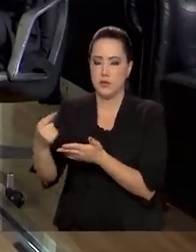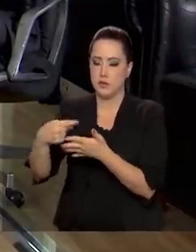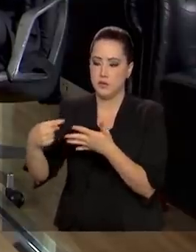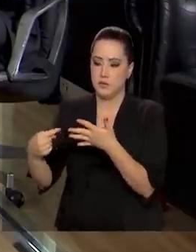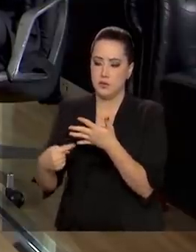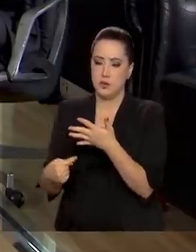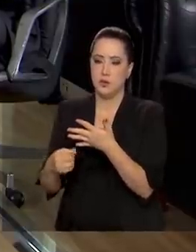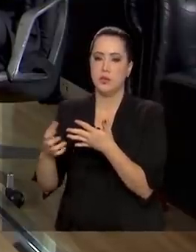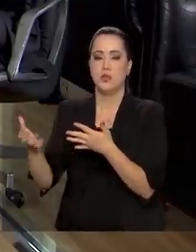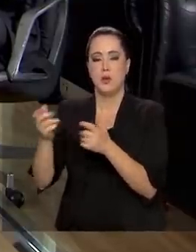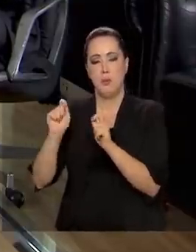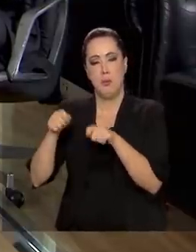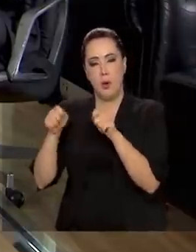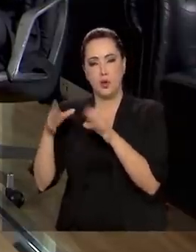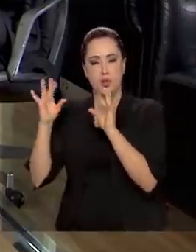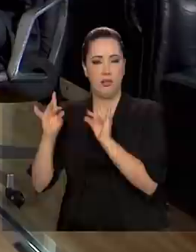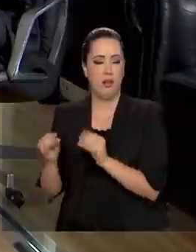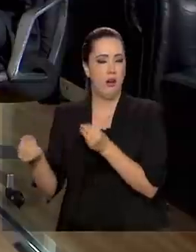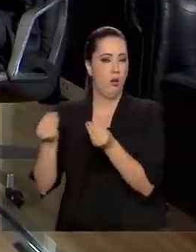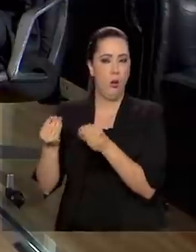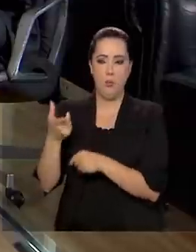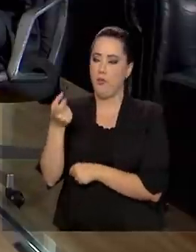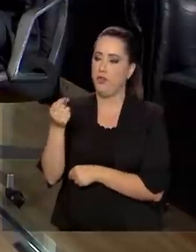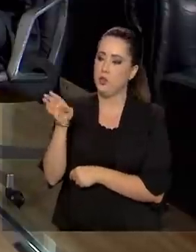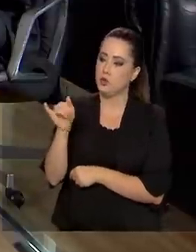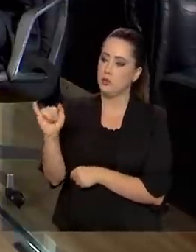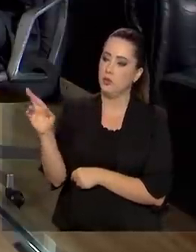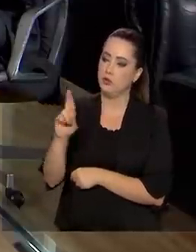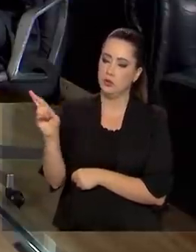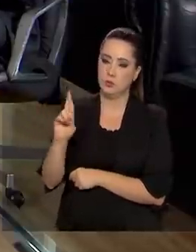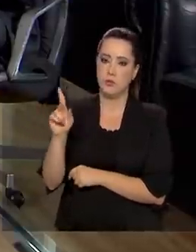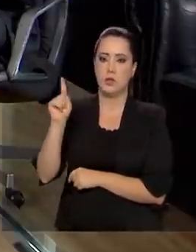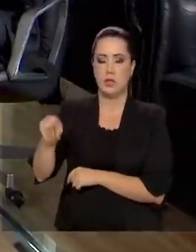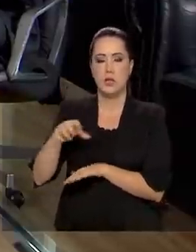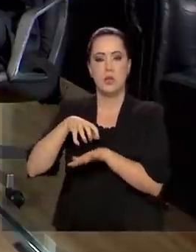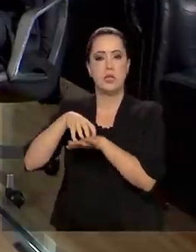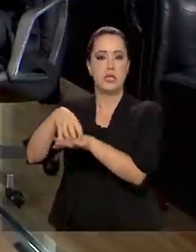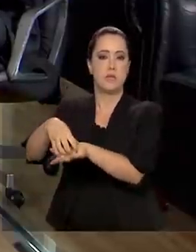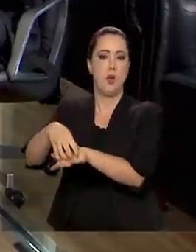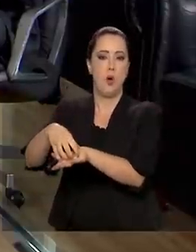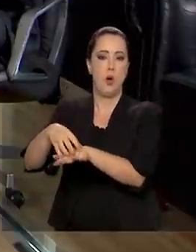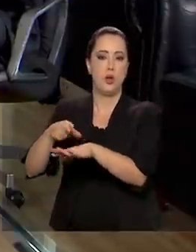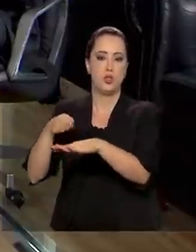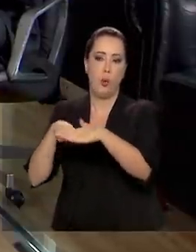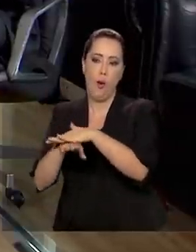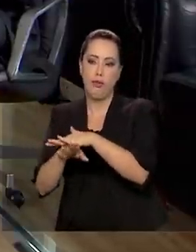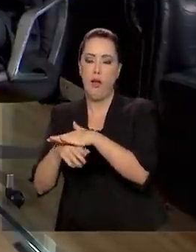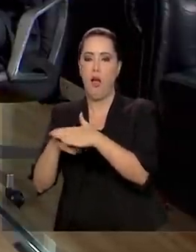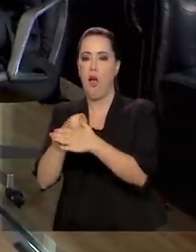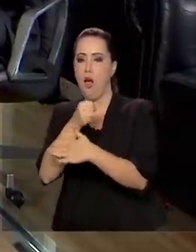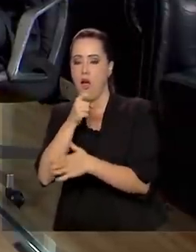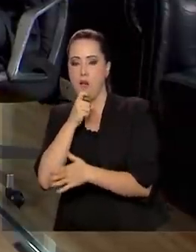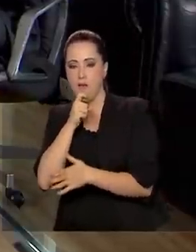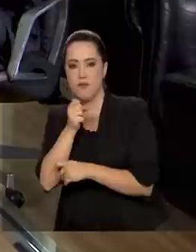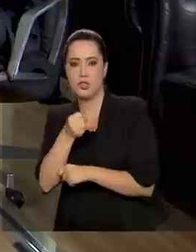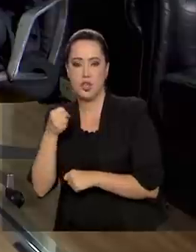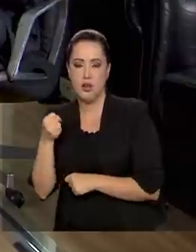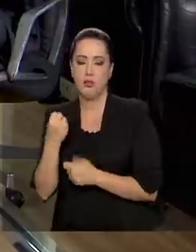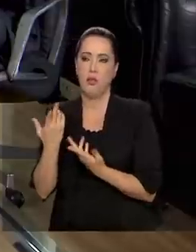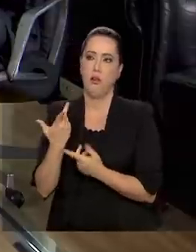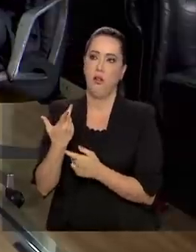especificasse um pouco para a gente. Esses 20 bilhões de reais é a questão da logística, armazenamento, distribuição, compra de vacinas,